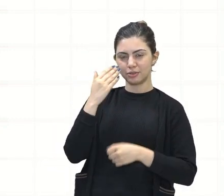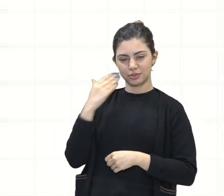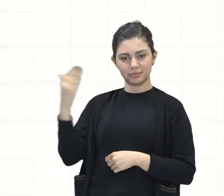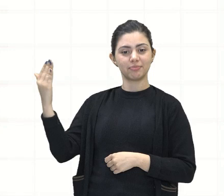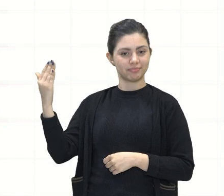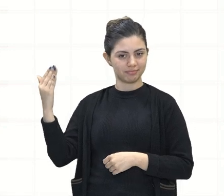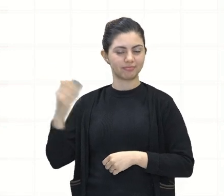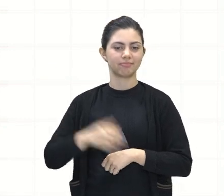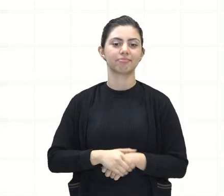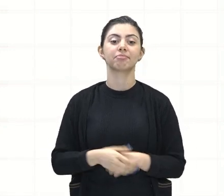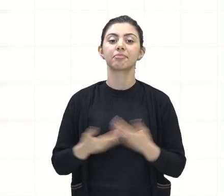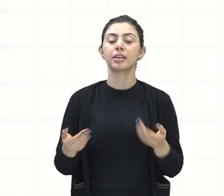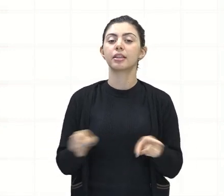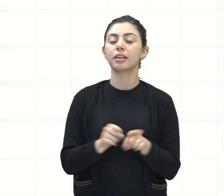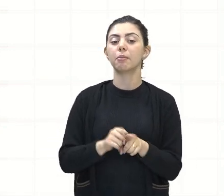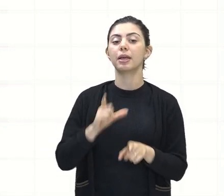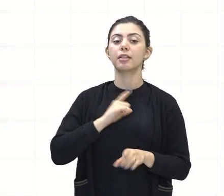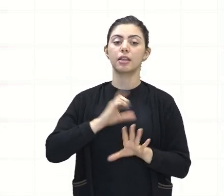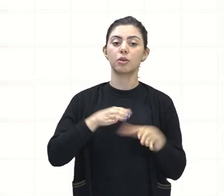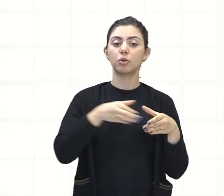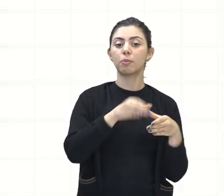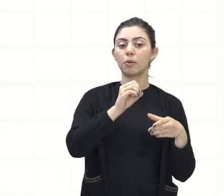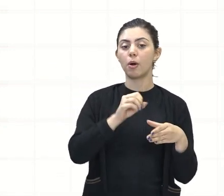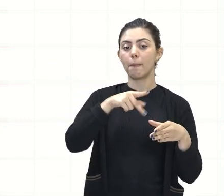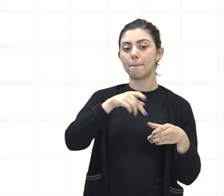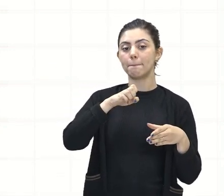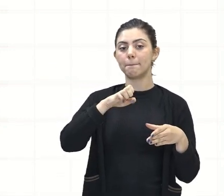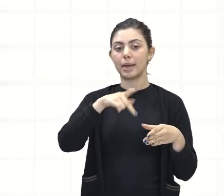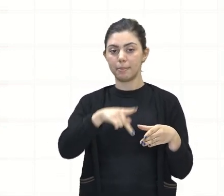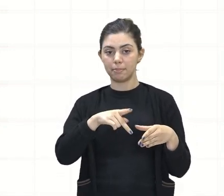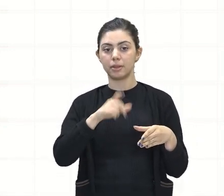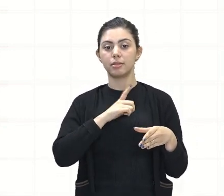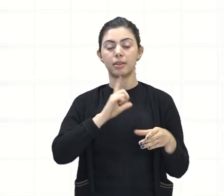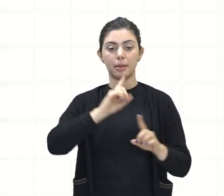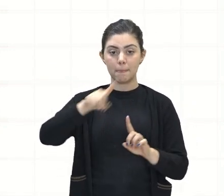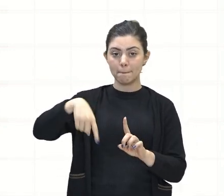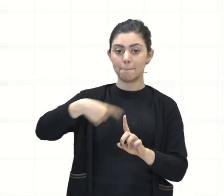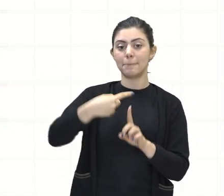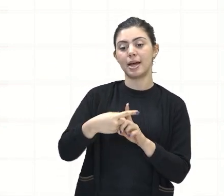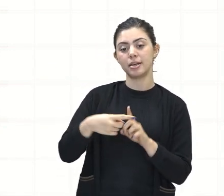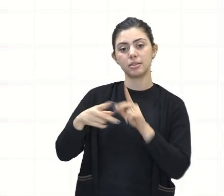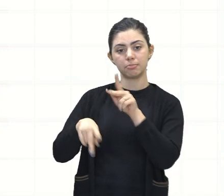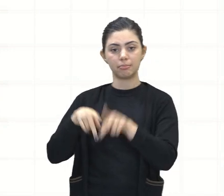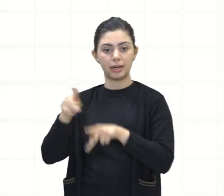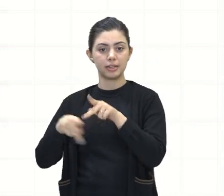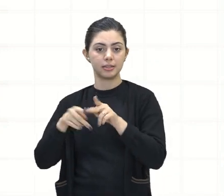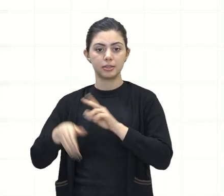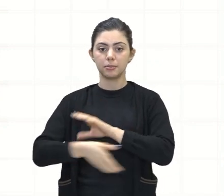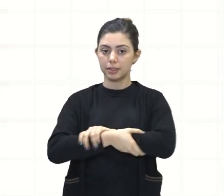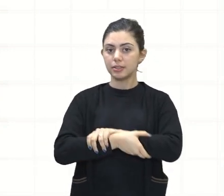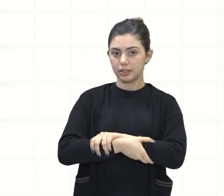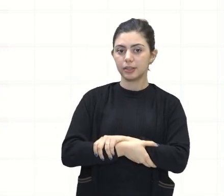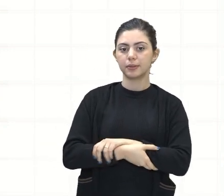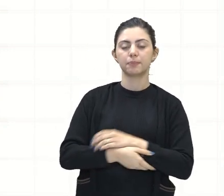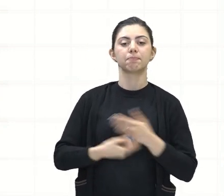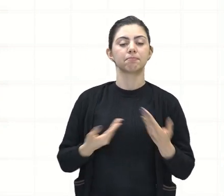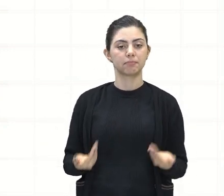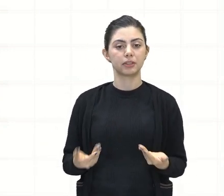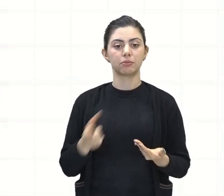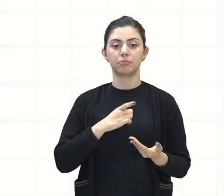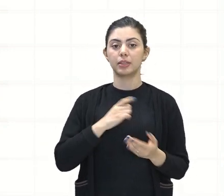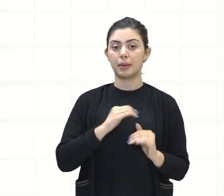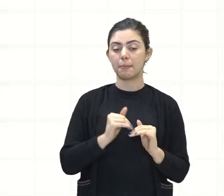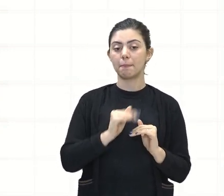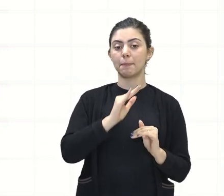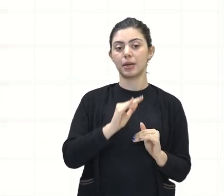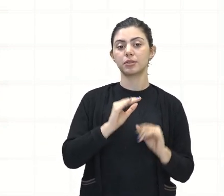também da OPEP um grupo um pouco maior de países, de mais de 10 países. E para esse grupo, e para essa OPEP que agrega mais de